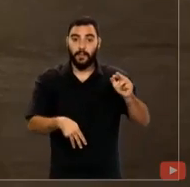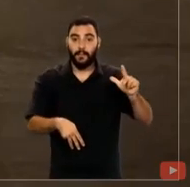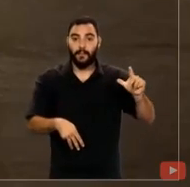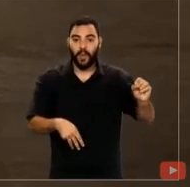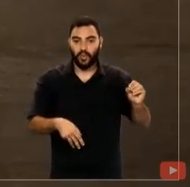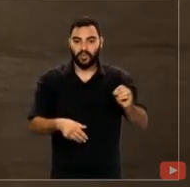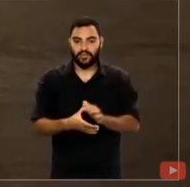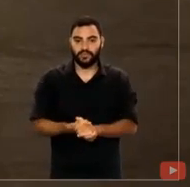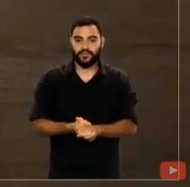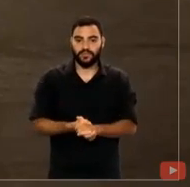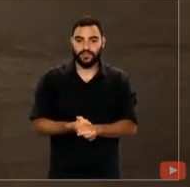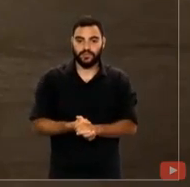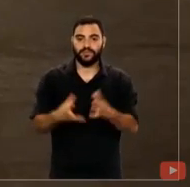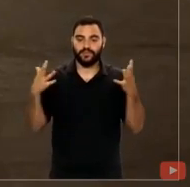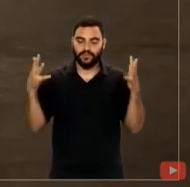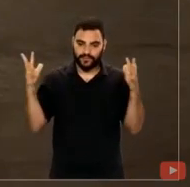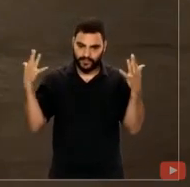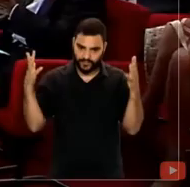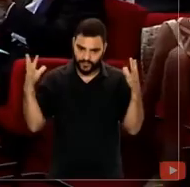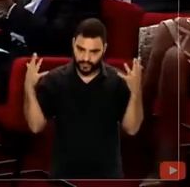a quem tive a